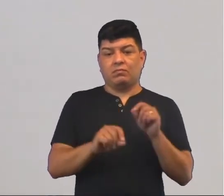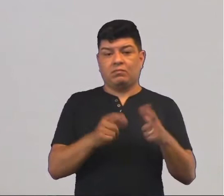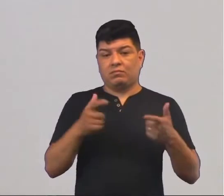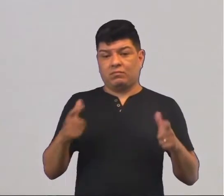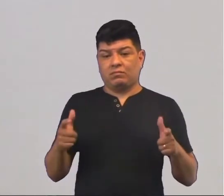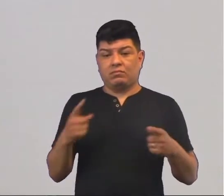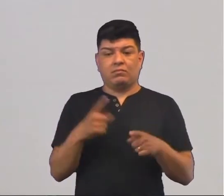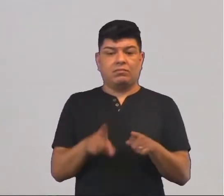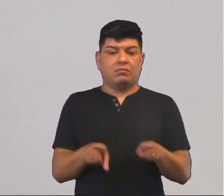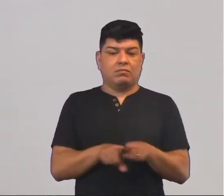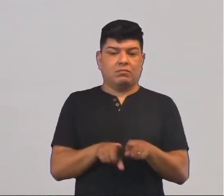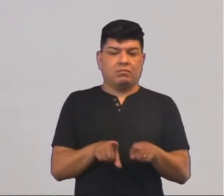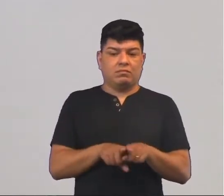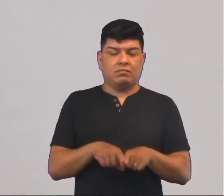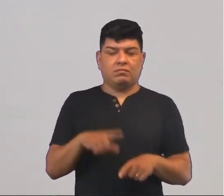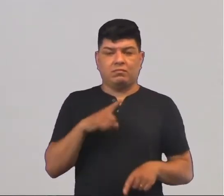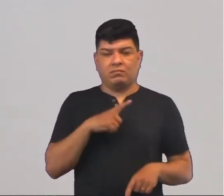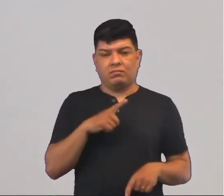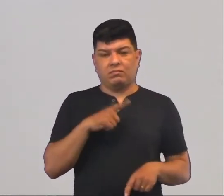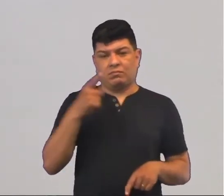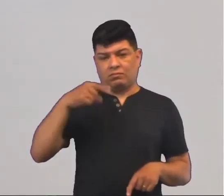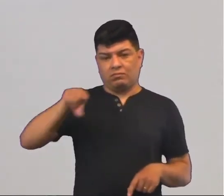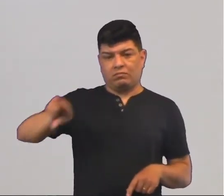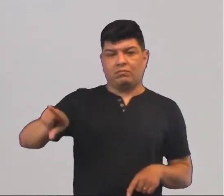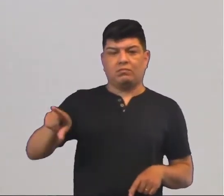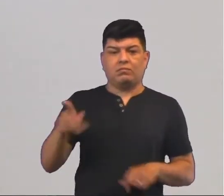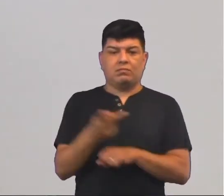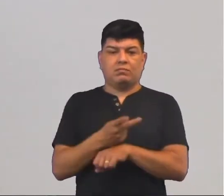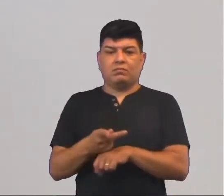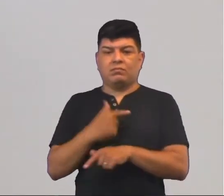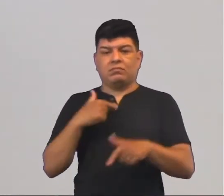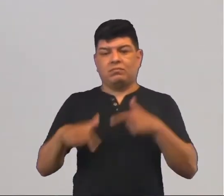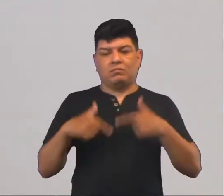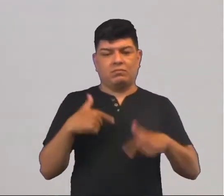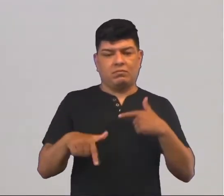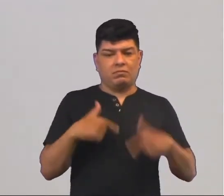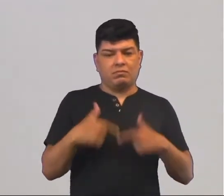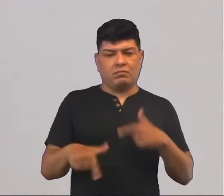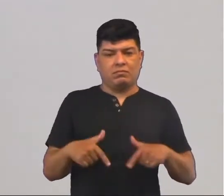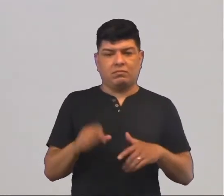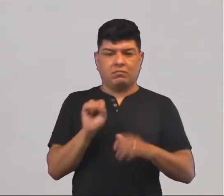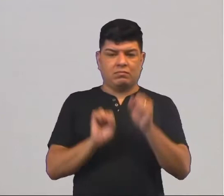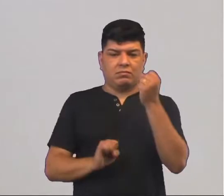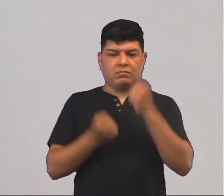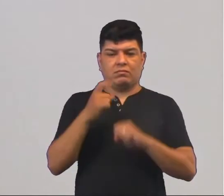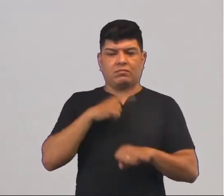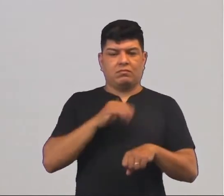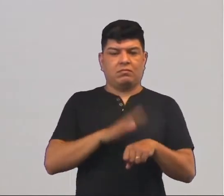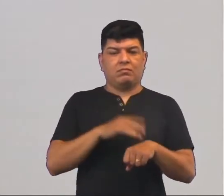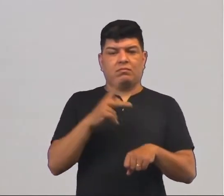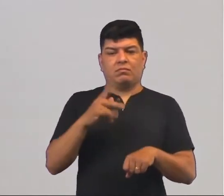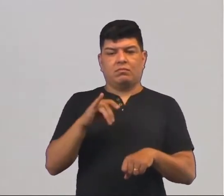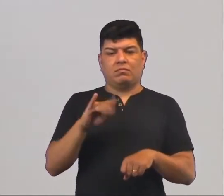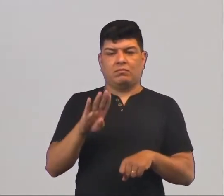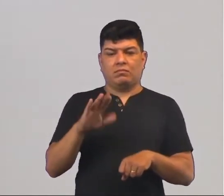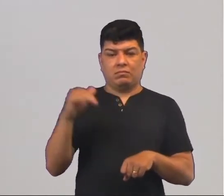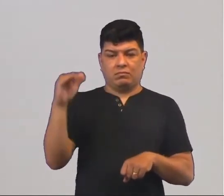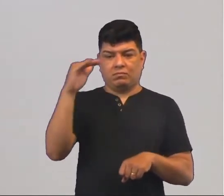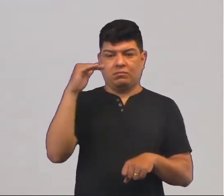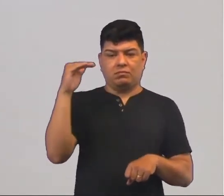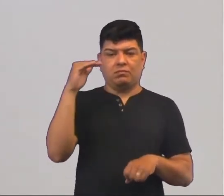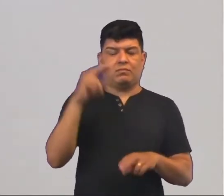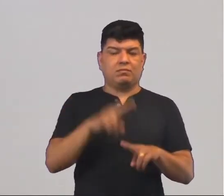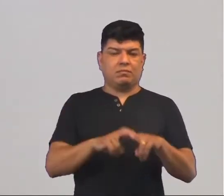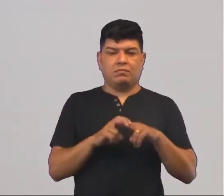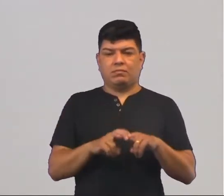elevada, eles também vão ter, vão para lá por quê? Atrás de ofertas de empregos, eles têm mais indústrias. Então, o PIB vai ser mais elevado.